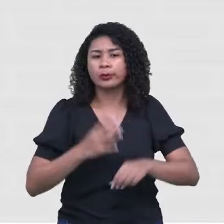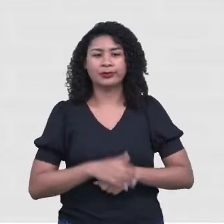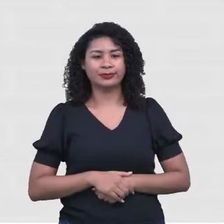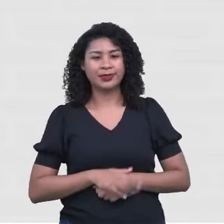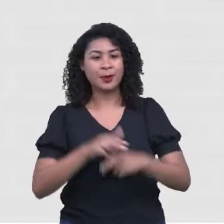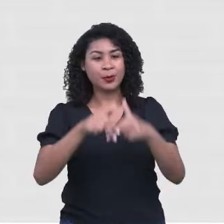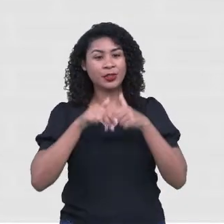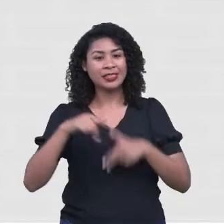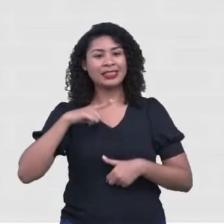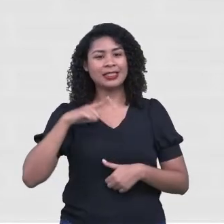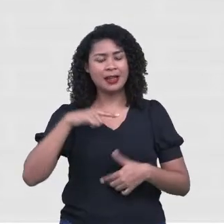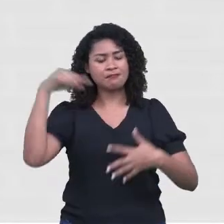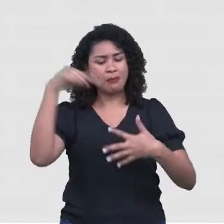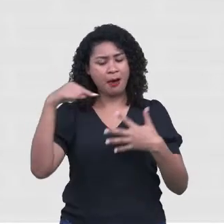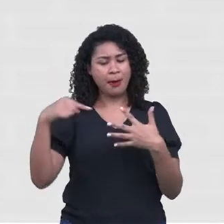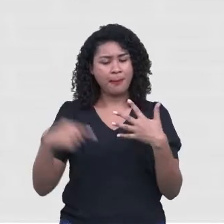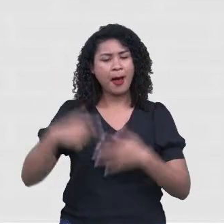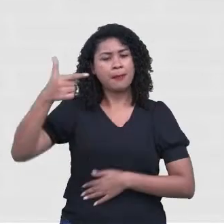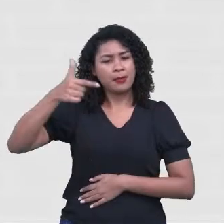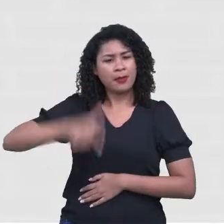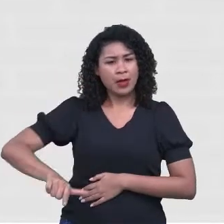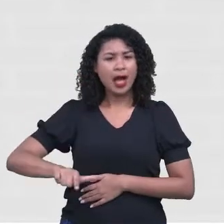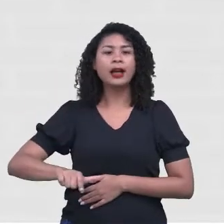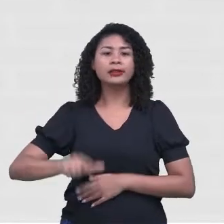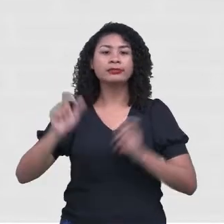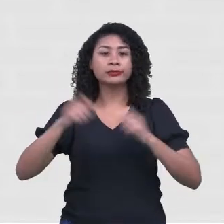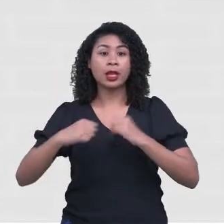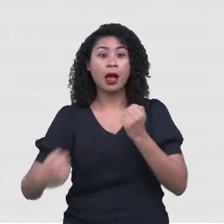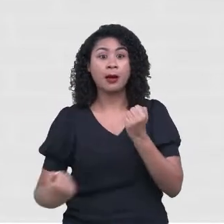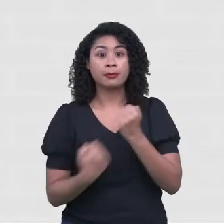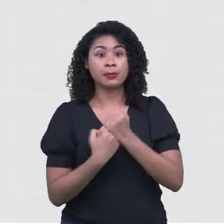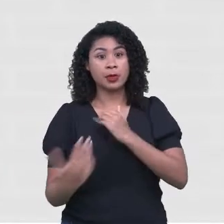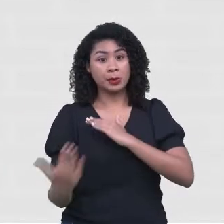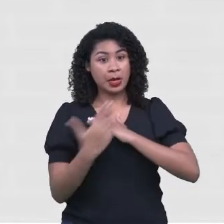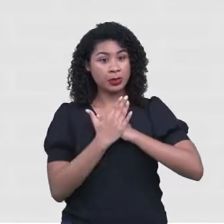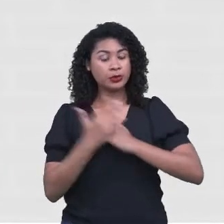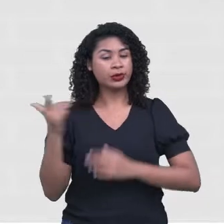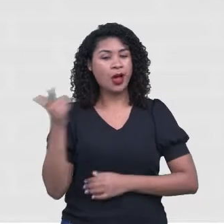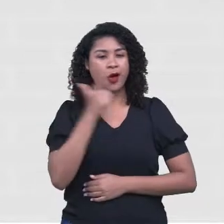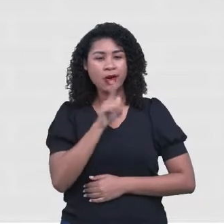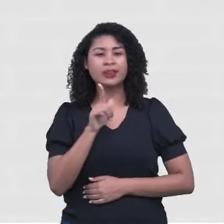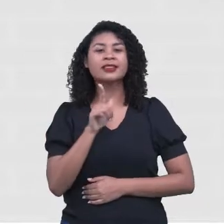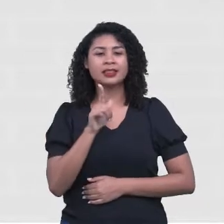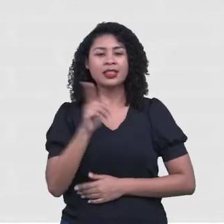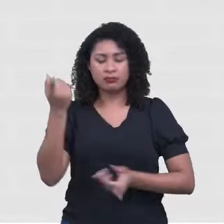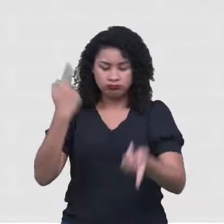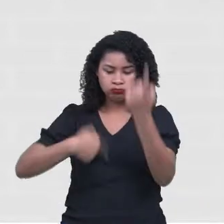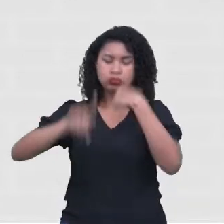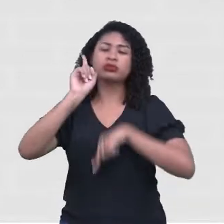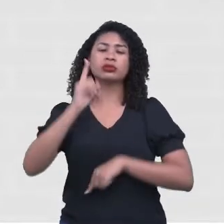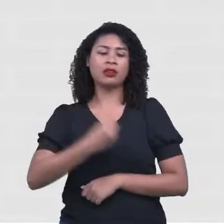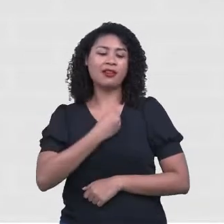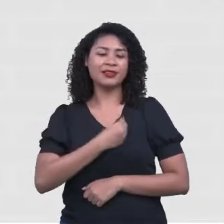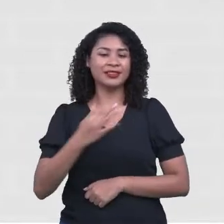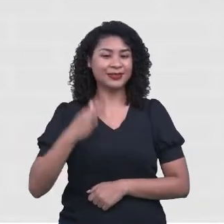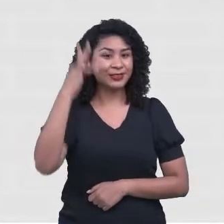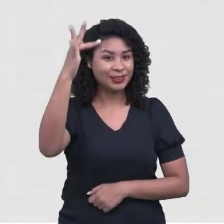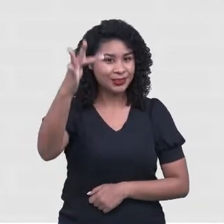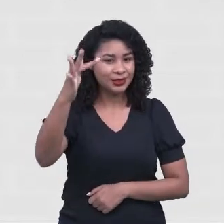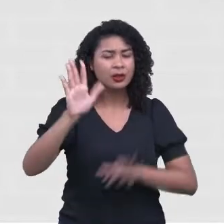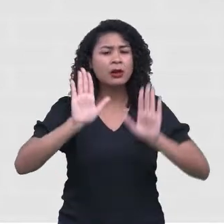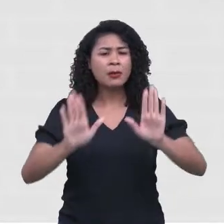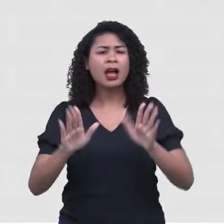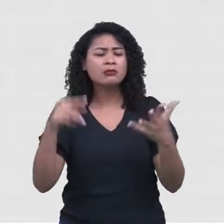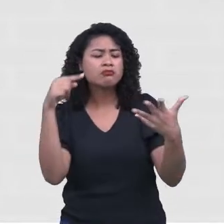aliados. Vamos ver? Então, itens importantes e aliados para obter sucesso no seu projeto de vida. Quais são esses